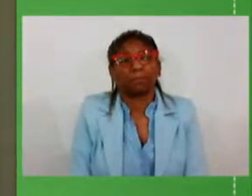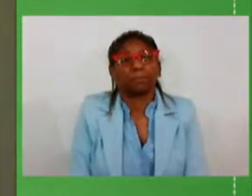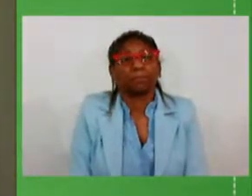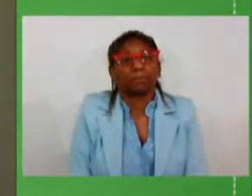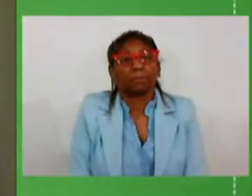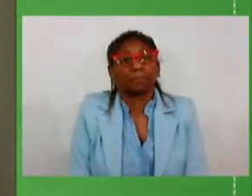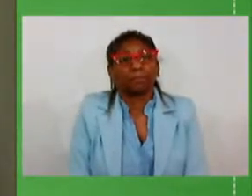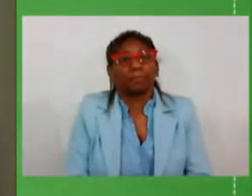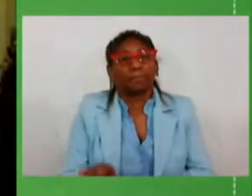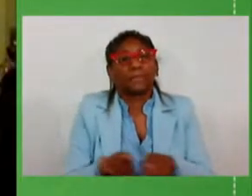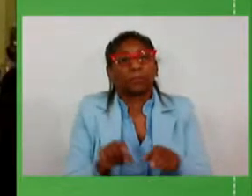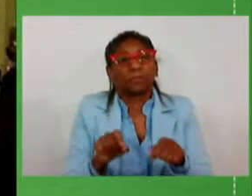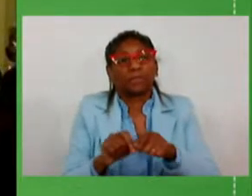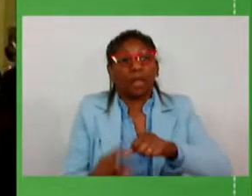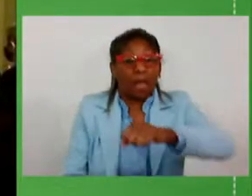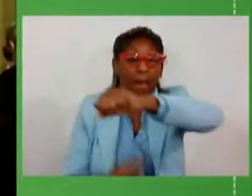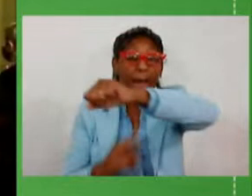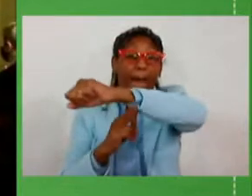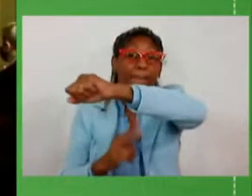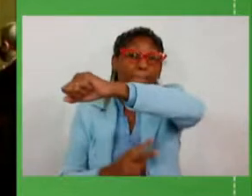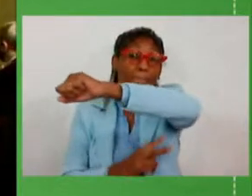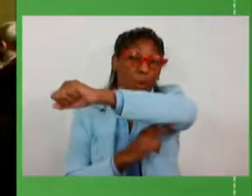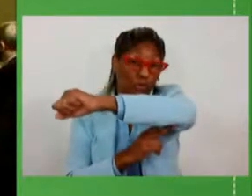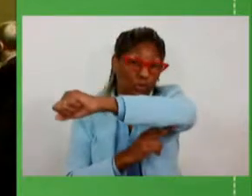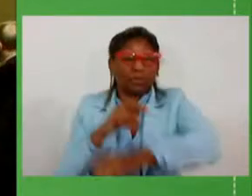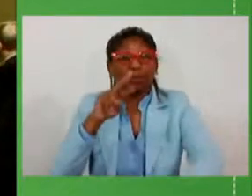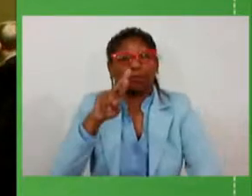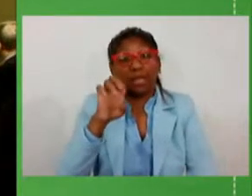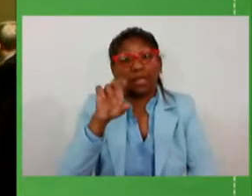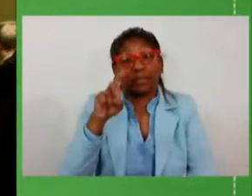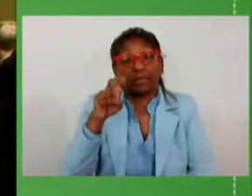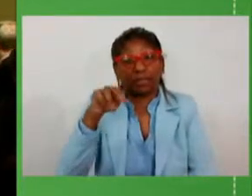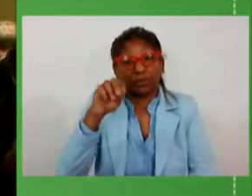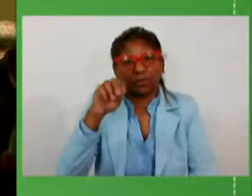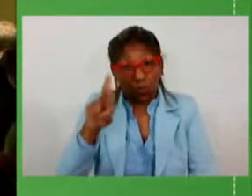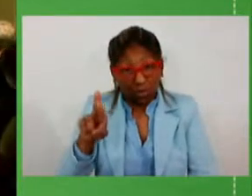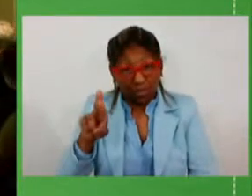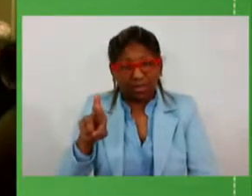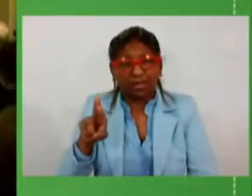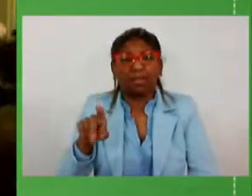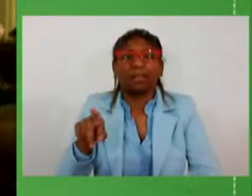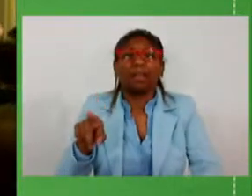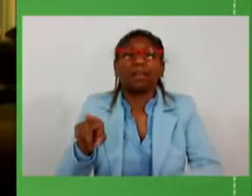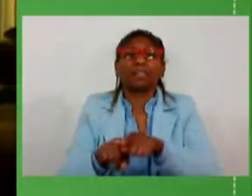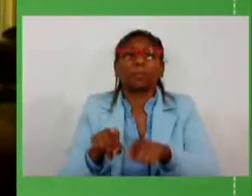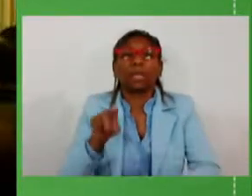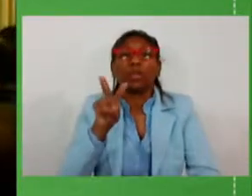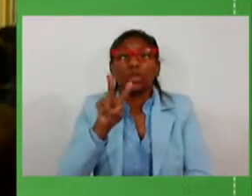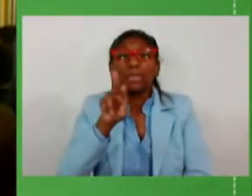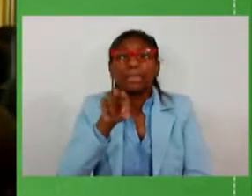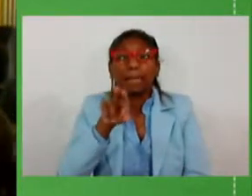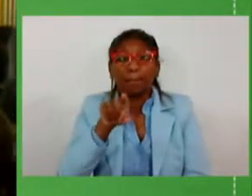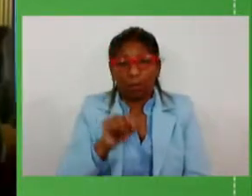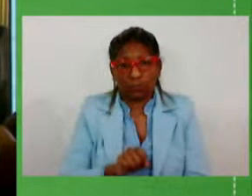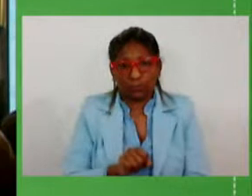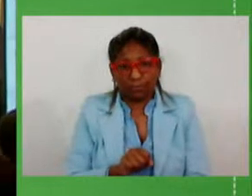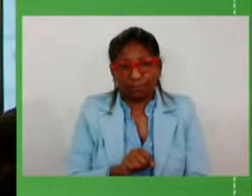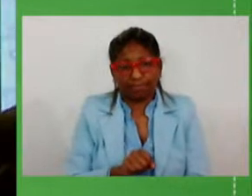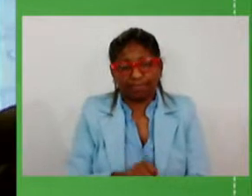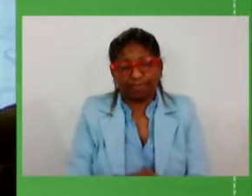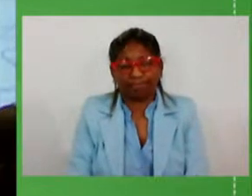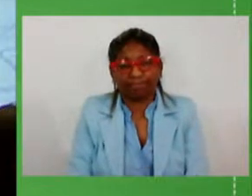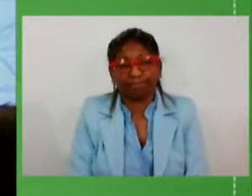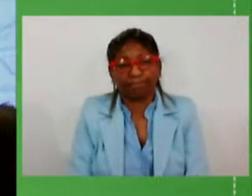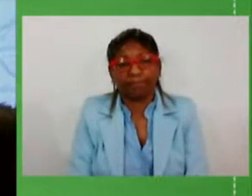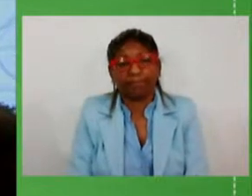vamos fazer a ponte entre Redentora e dois irmãos das missões são